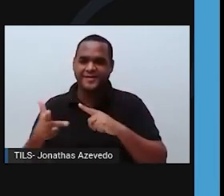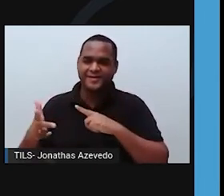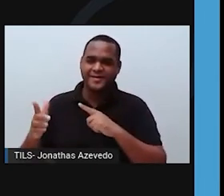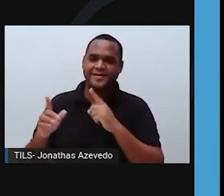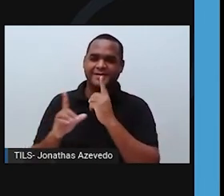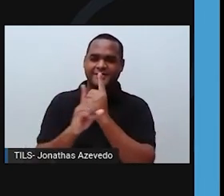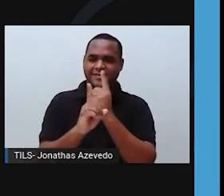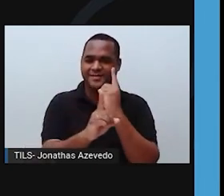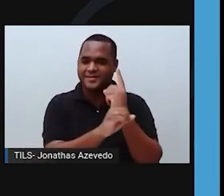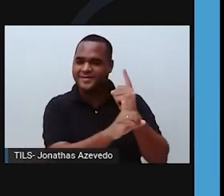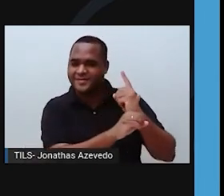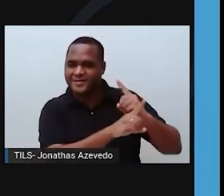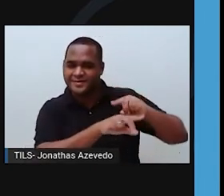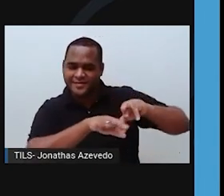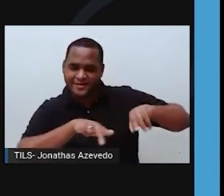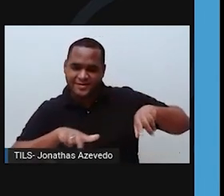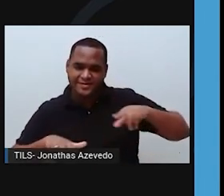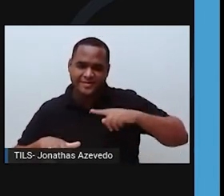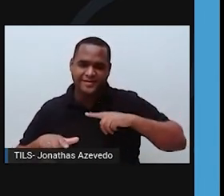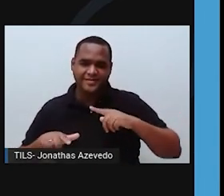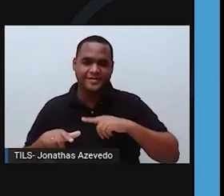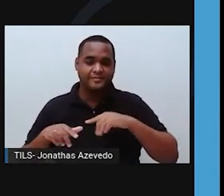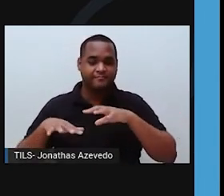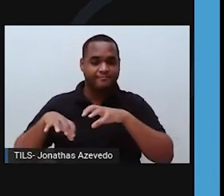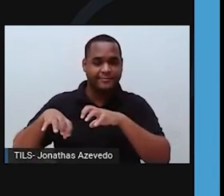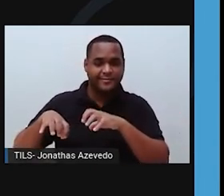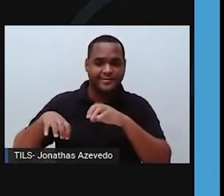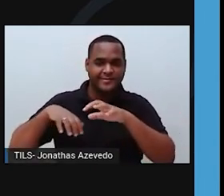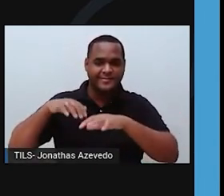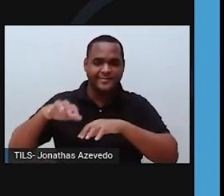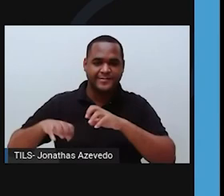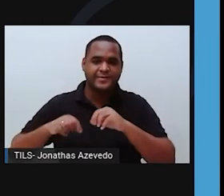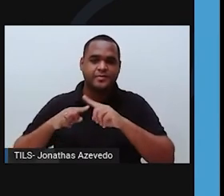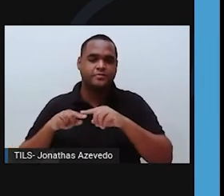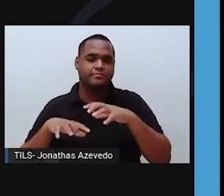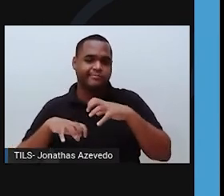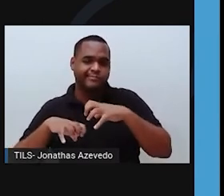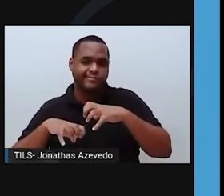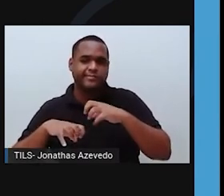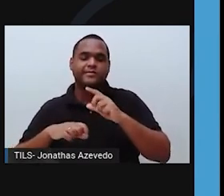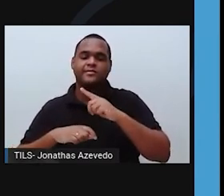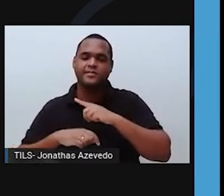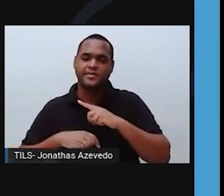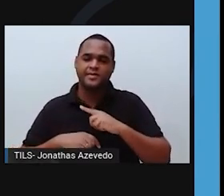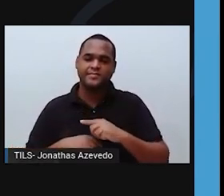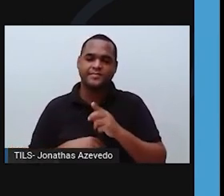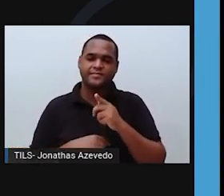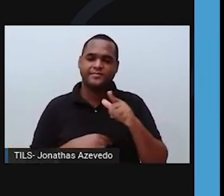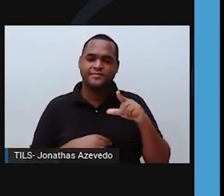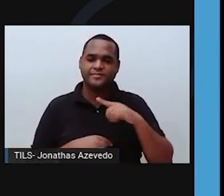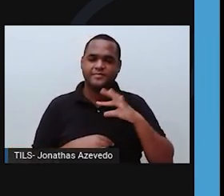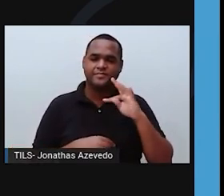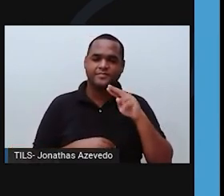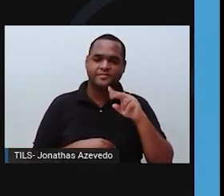florestas, a savana, o deserto do e a tundra.